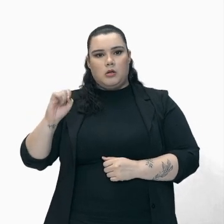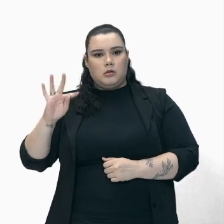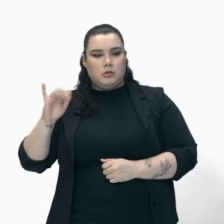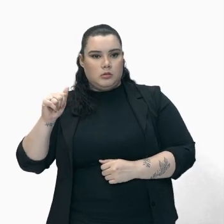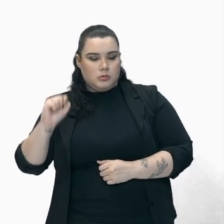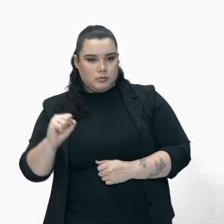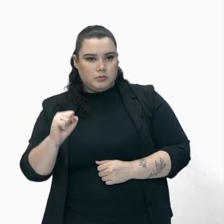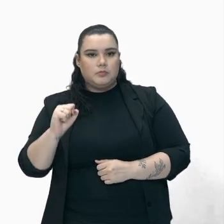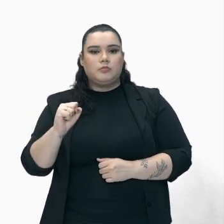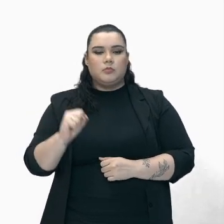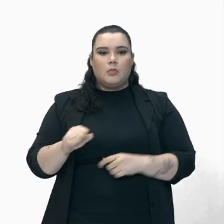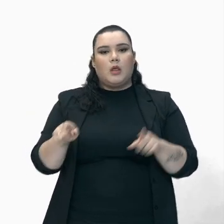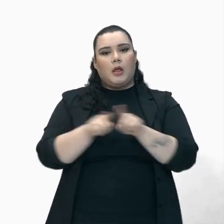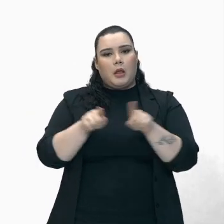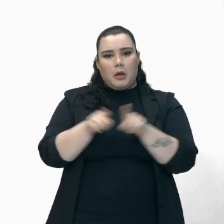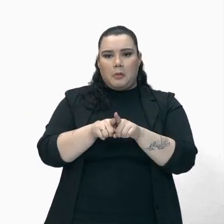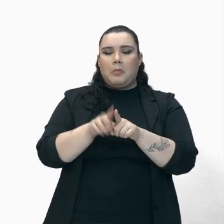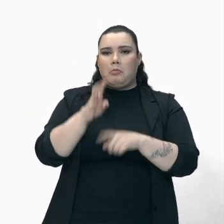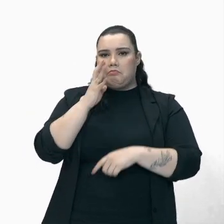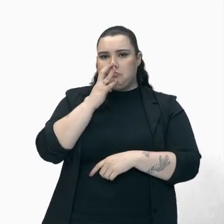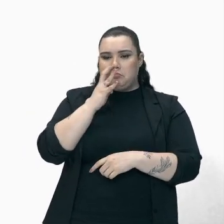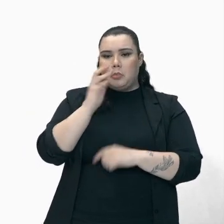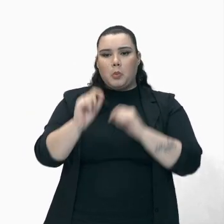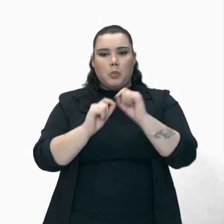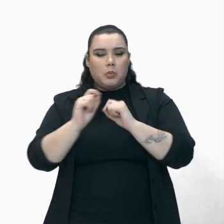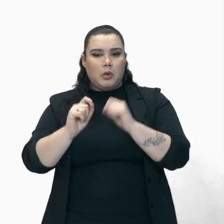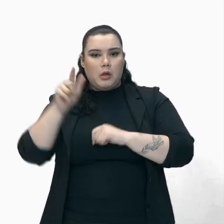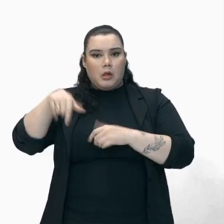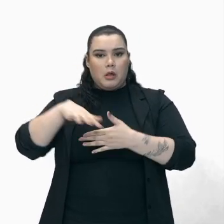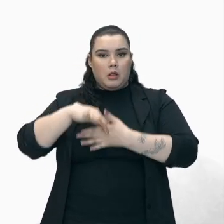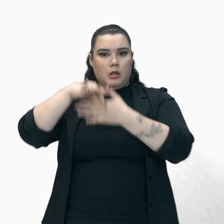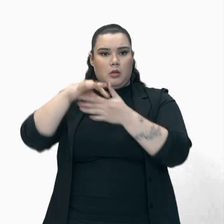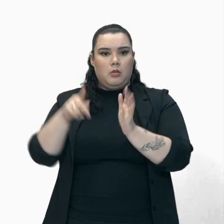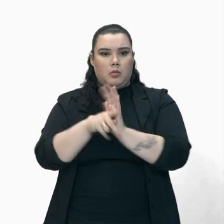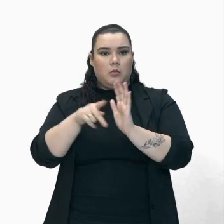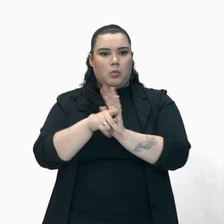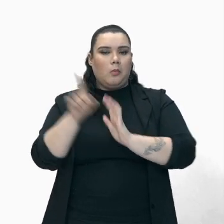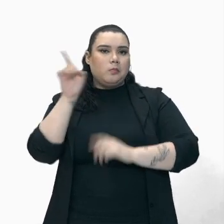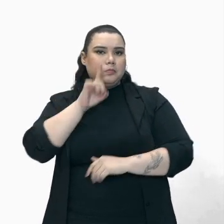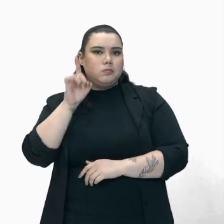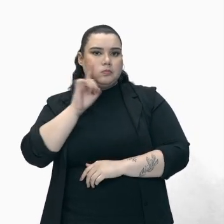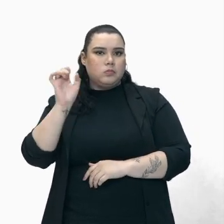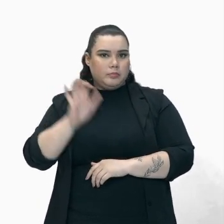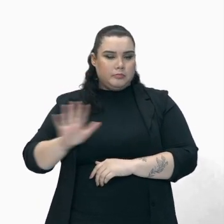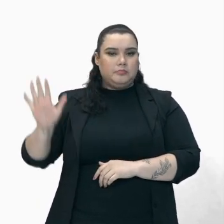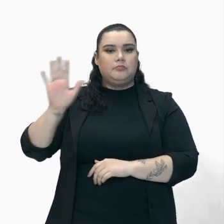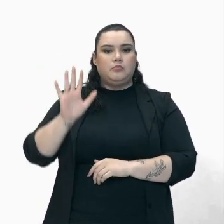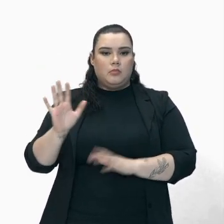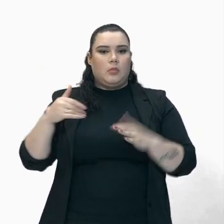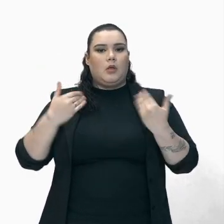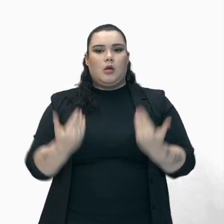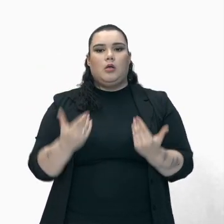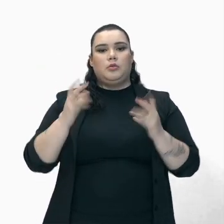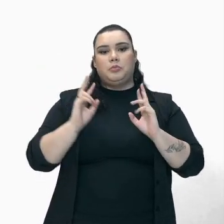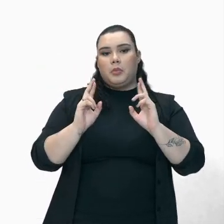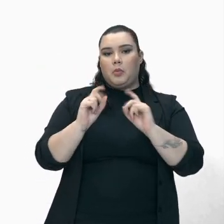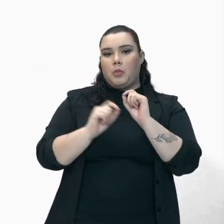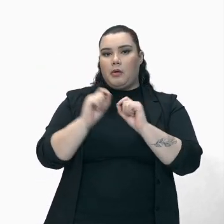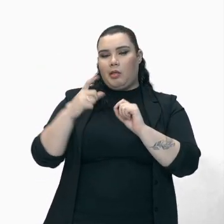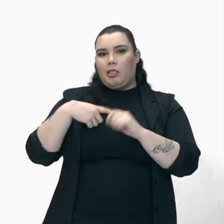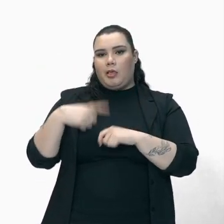E admiravam Os líderes Da independência Dos Estados Unidos Inspirando-se neles Para formular Seu plano